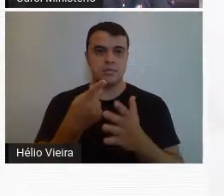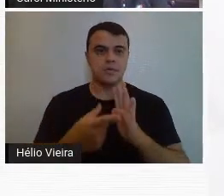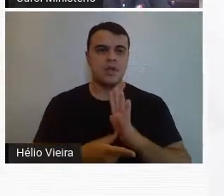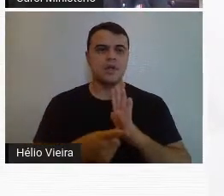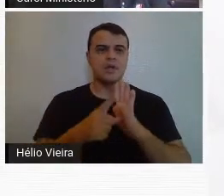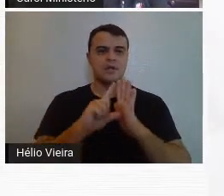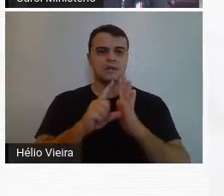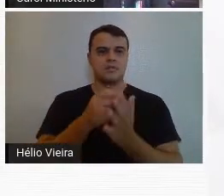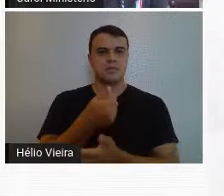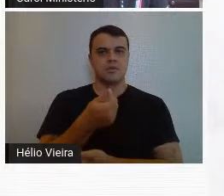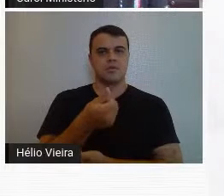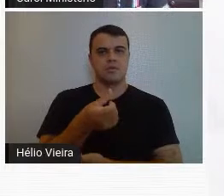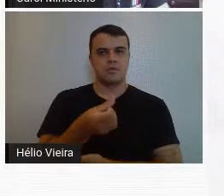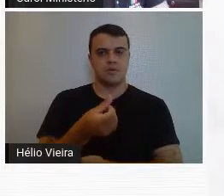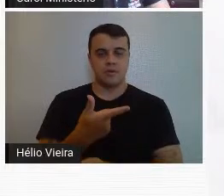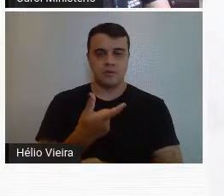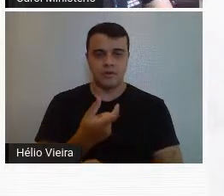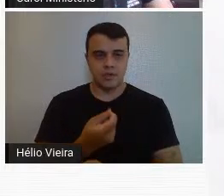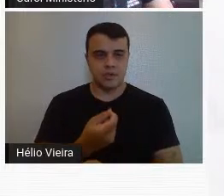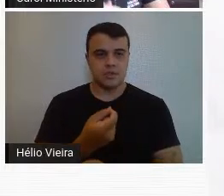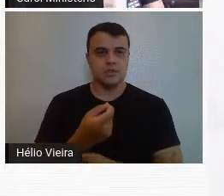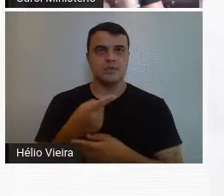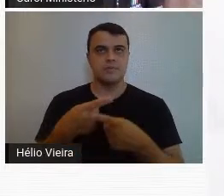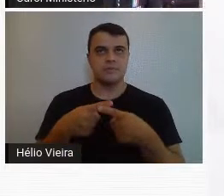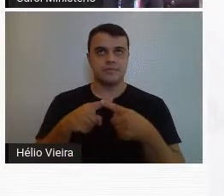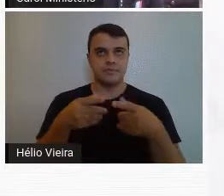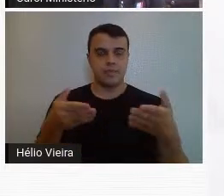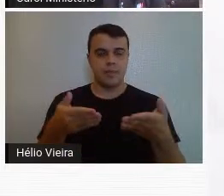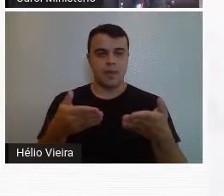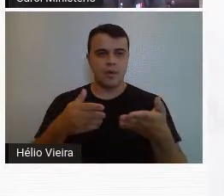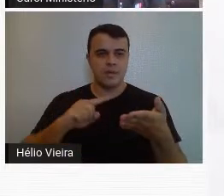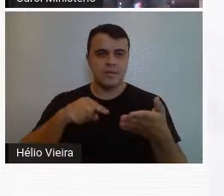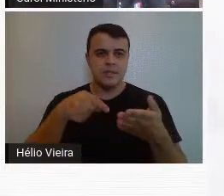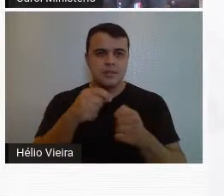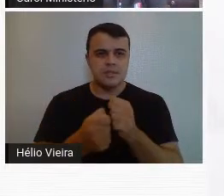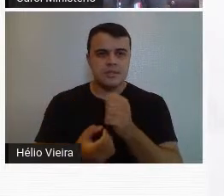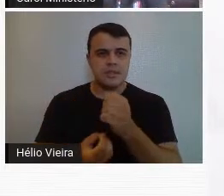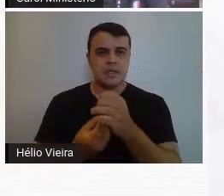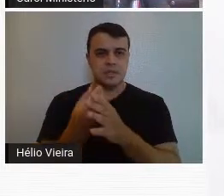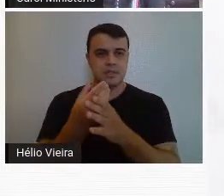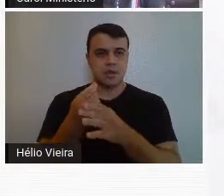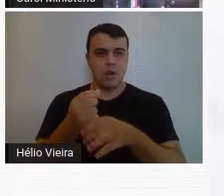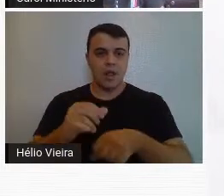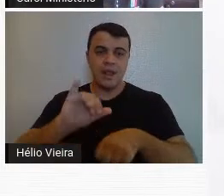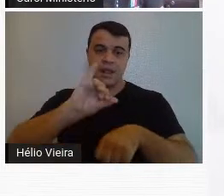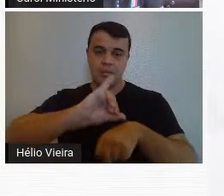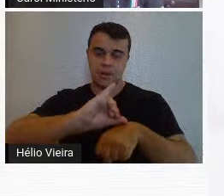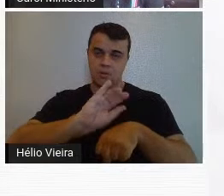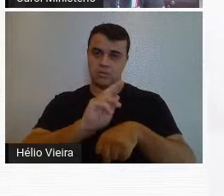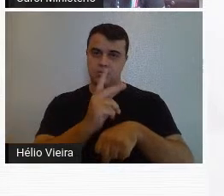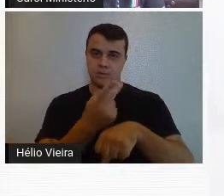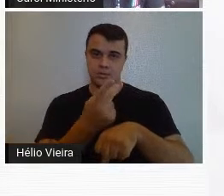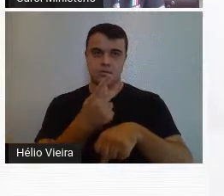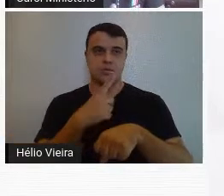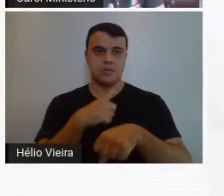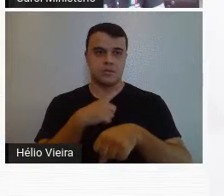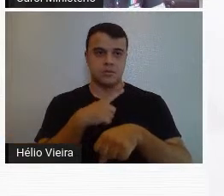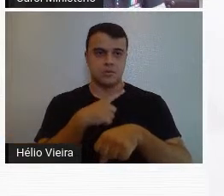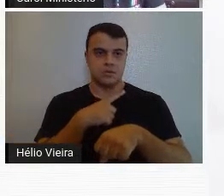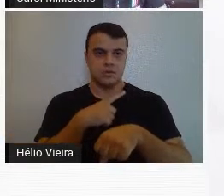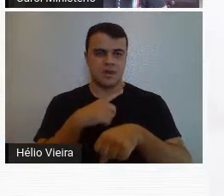dessa década de 20. Então, logo com a construção da capital de Belo Horizonte, a gente sabe que